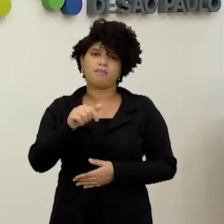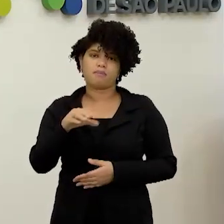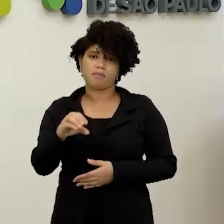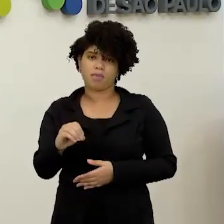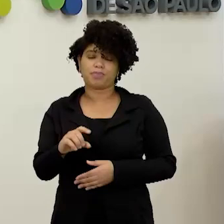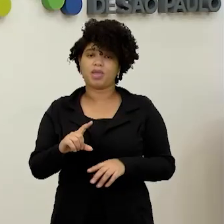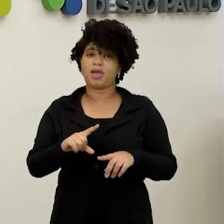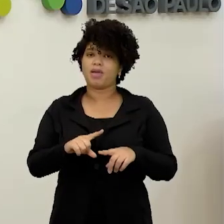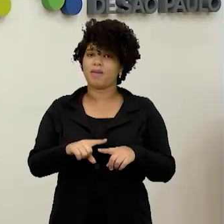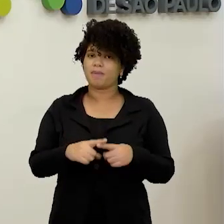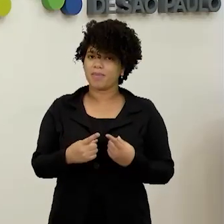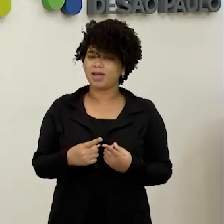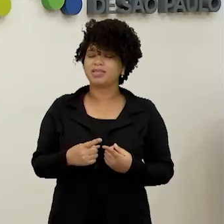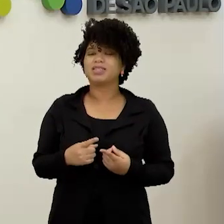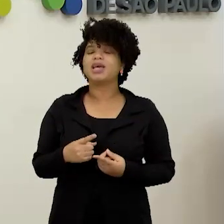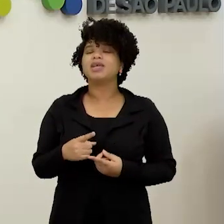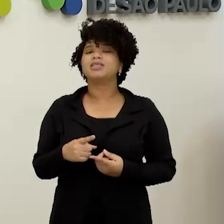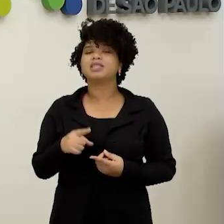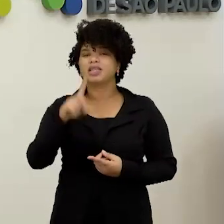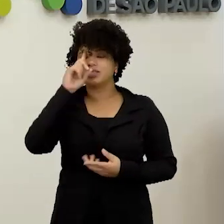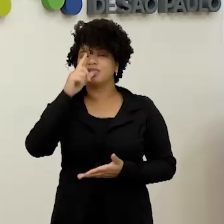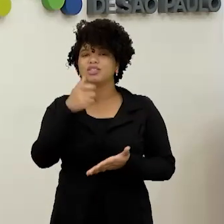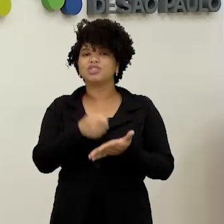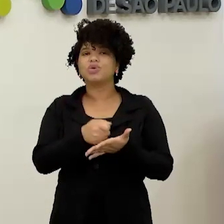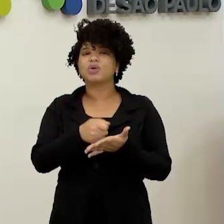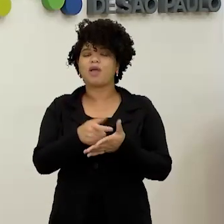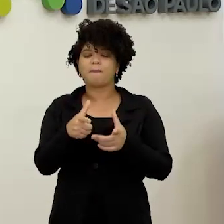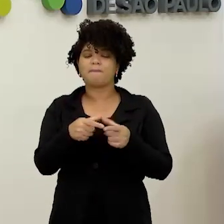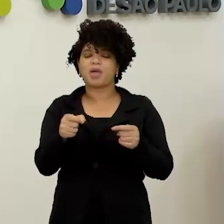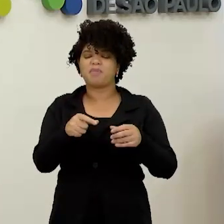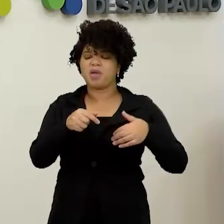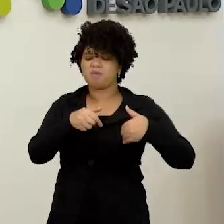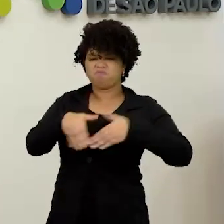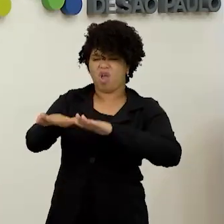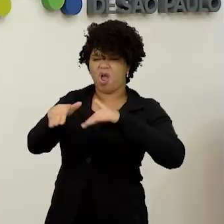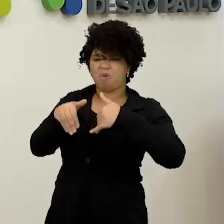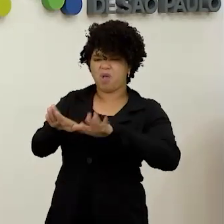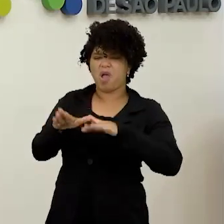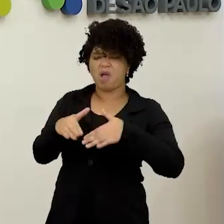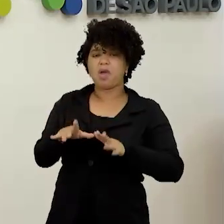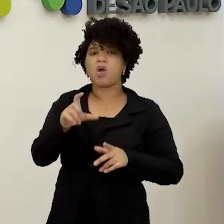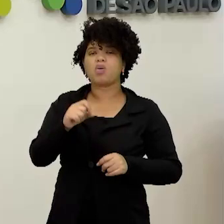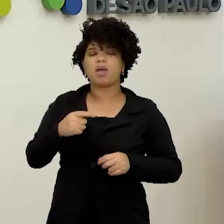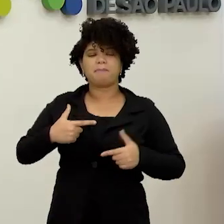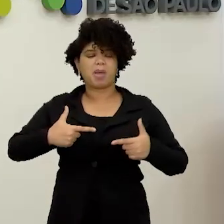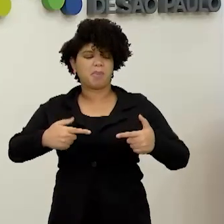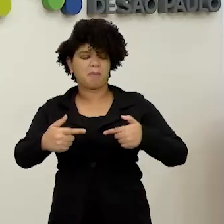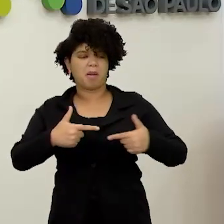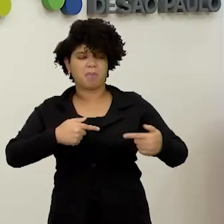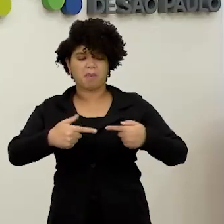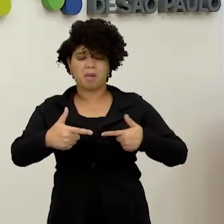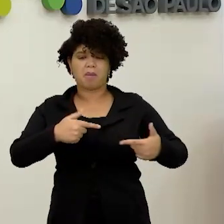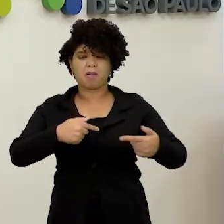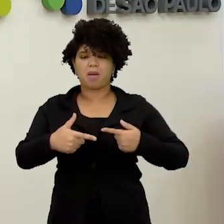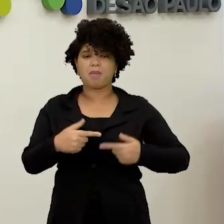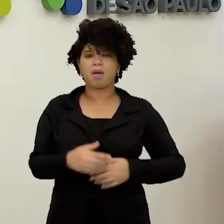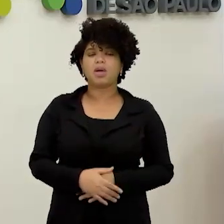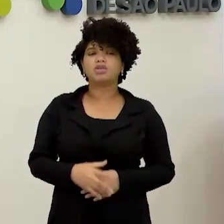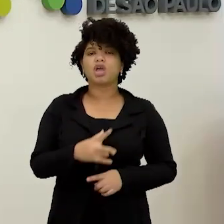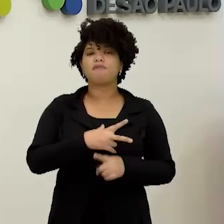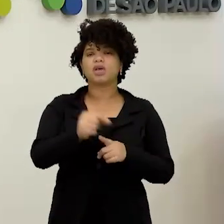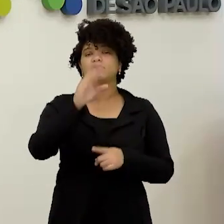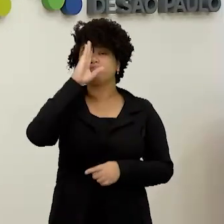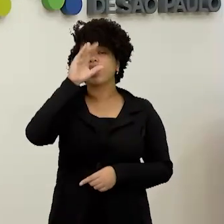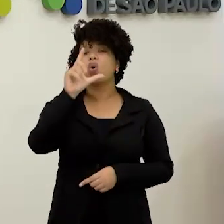japoneses foram expulsos, começa uma guerra civil. E essa guerra civil, ela é vencida principalmente pela